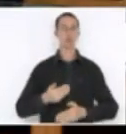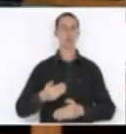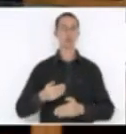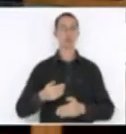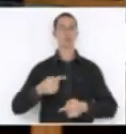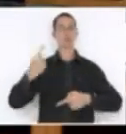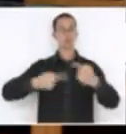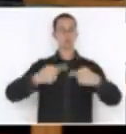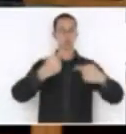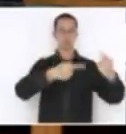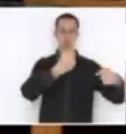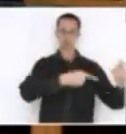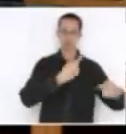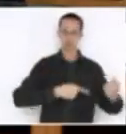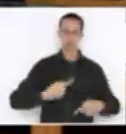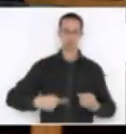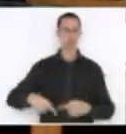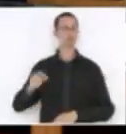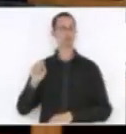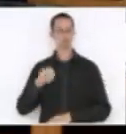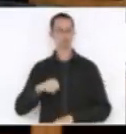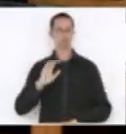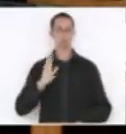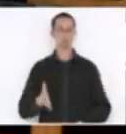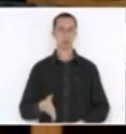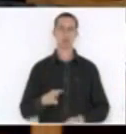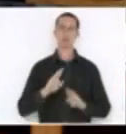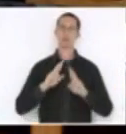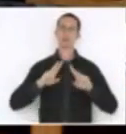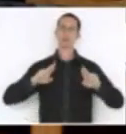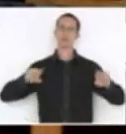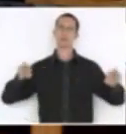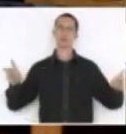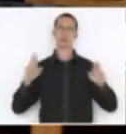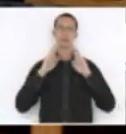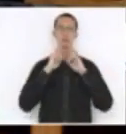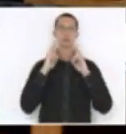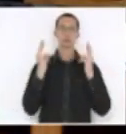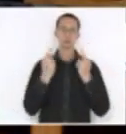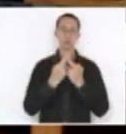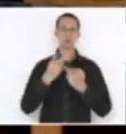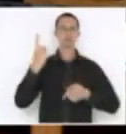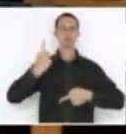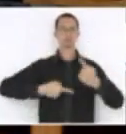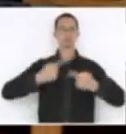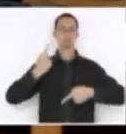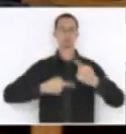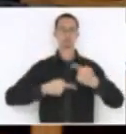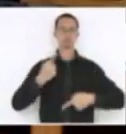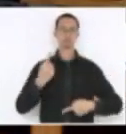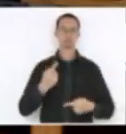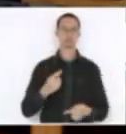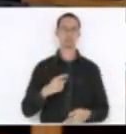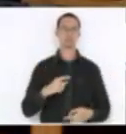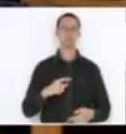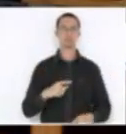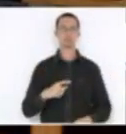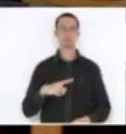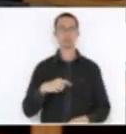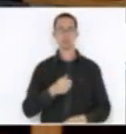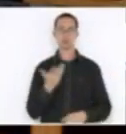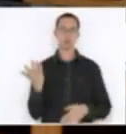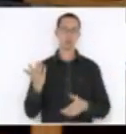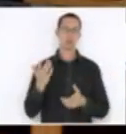discutida. Houve, assim, várias reuniões, reuniões, reuniões e houve alguns problemas no